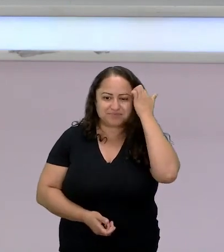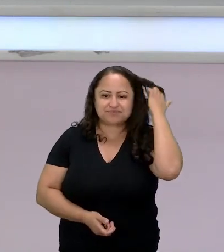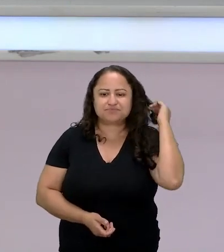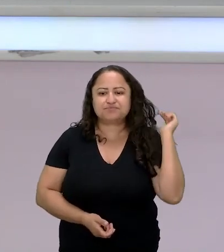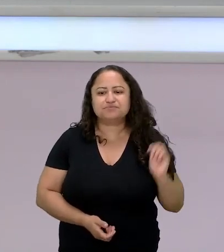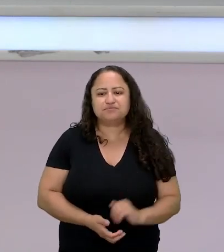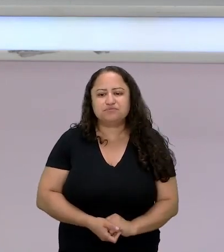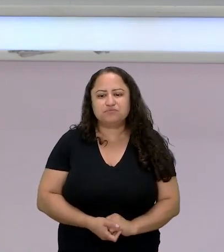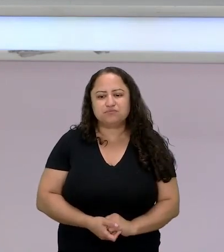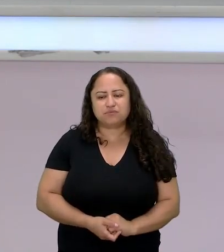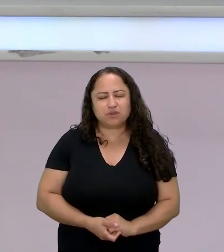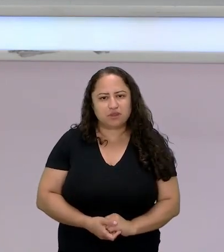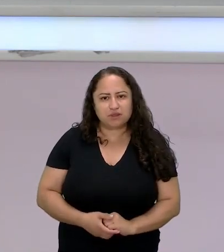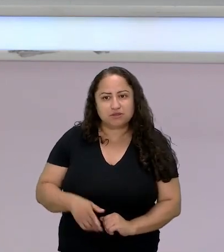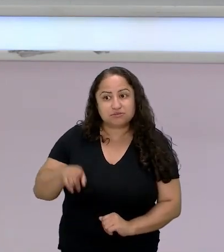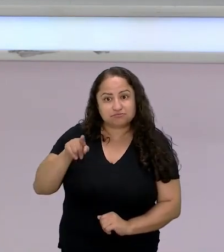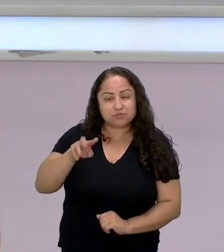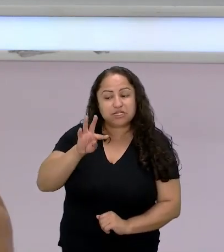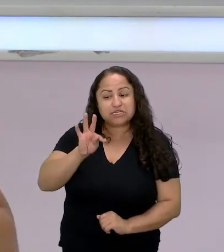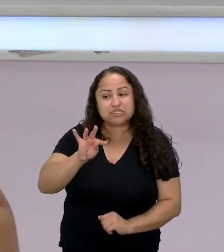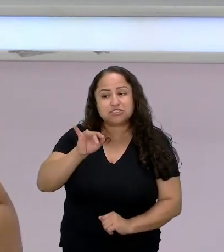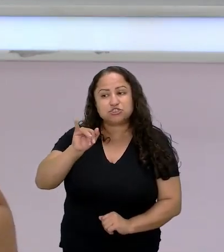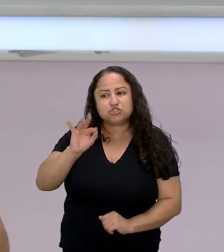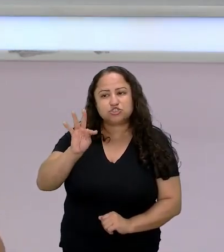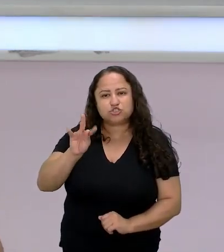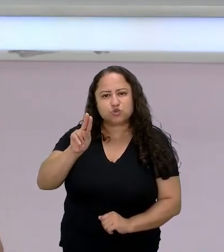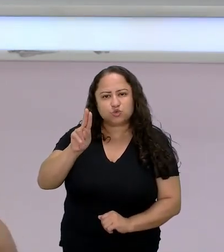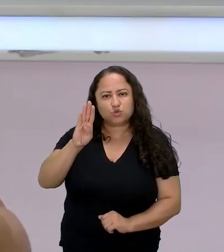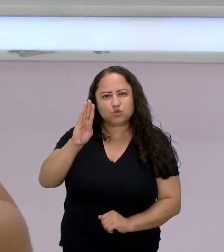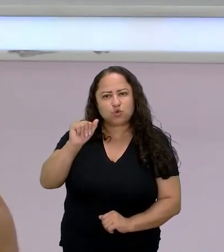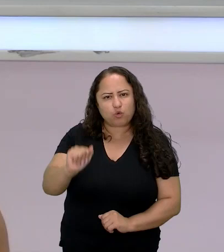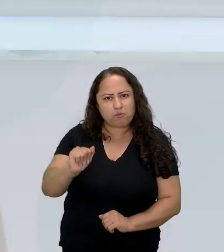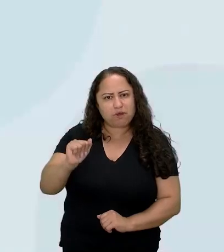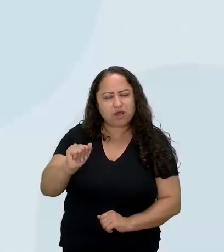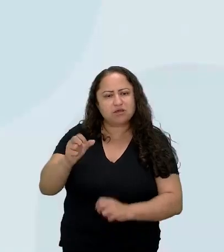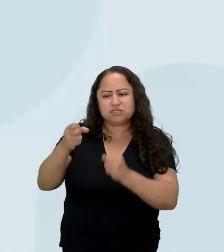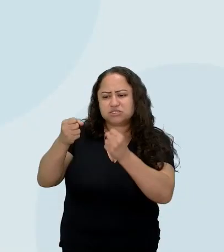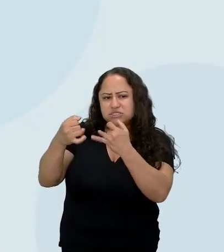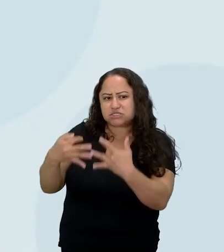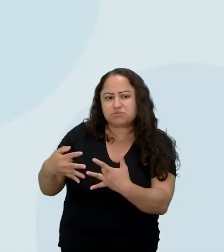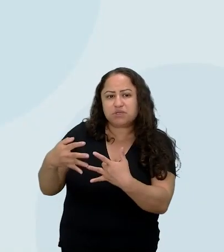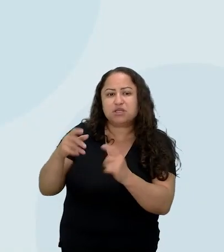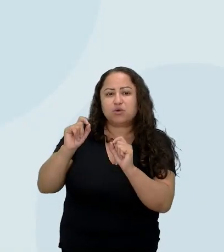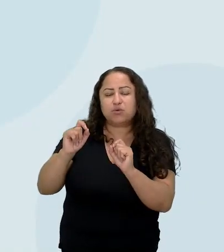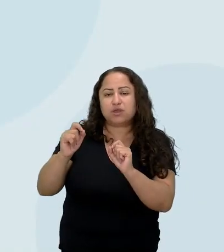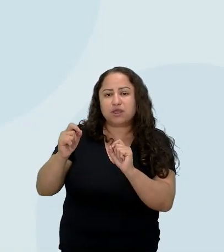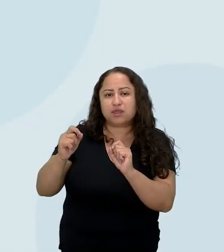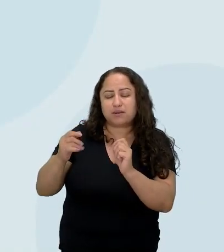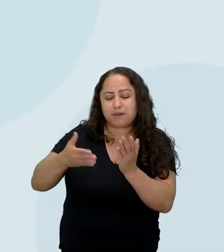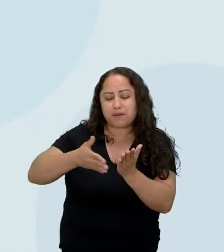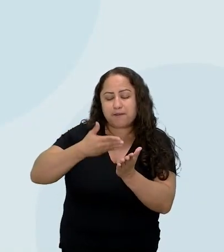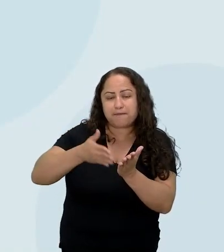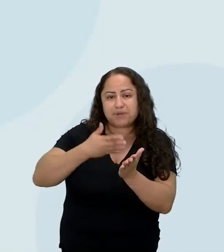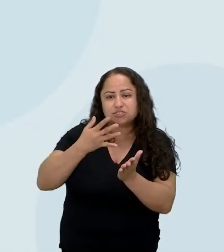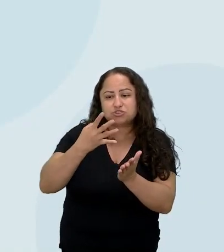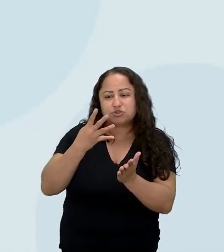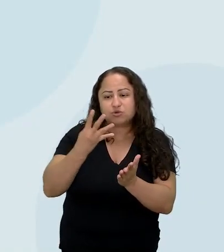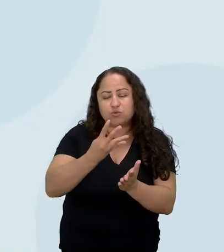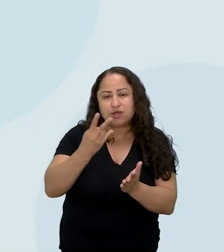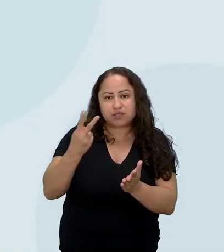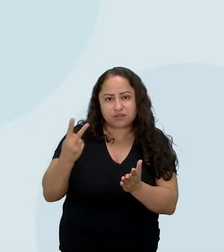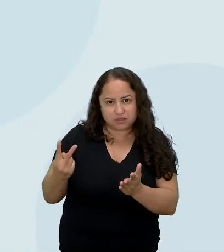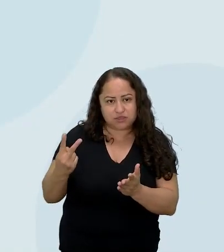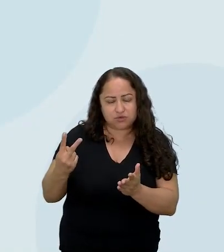Quando ela fala, nesse título que a gente leu, página 42 nesse exemplar,